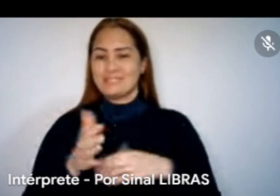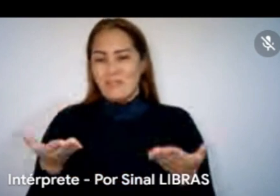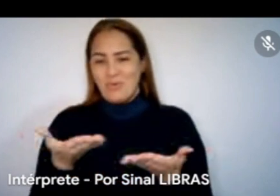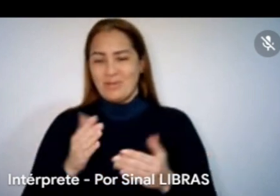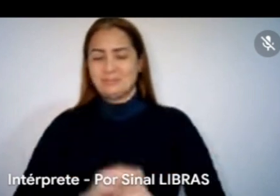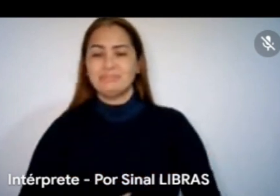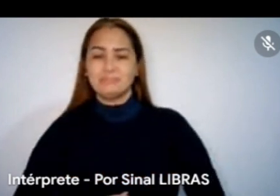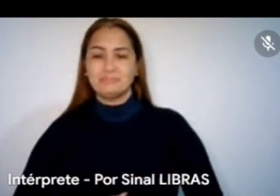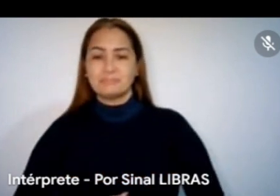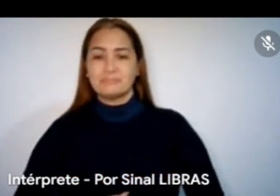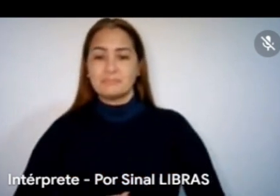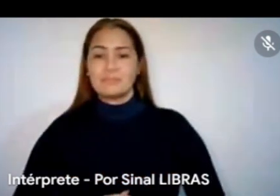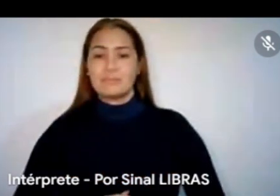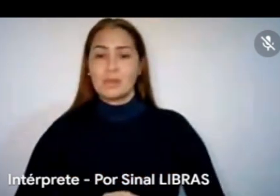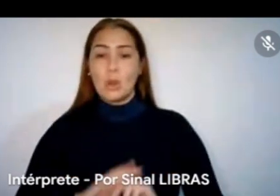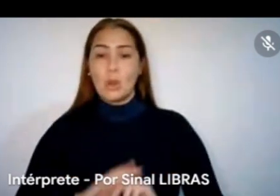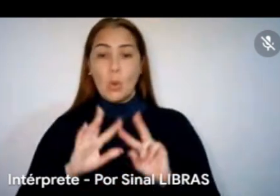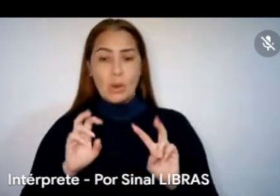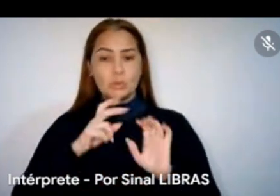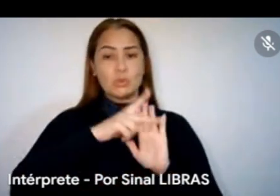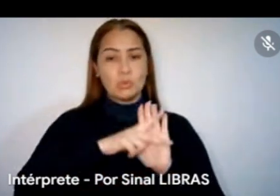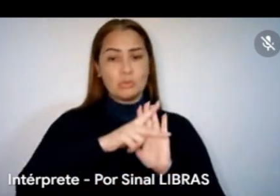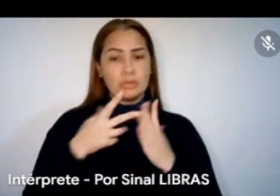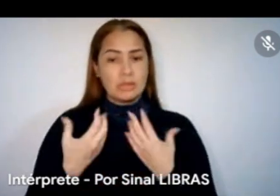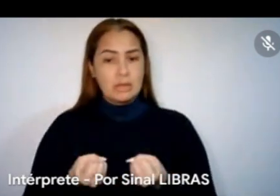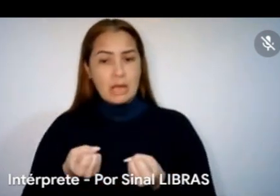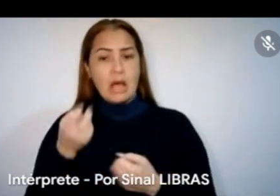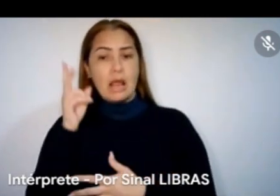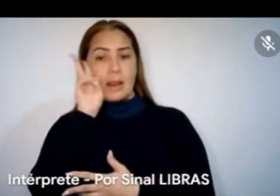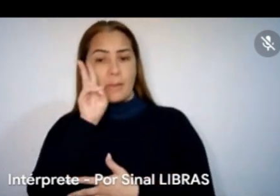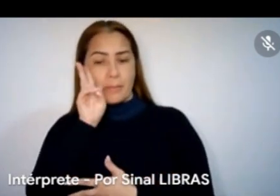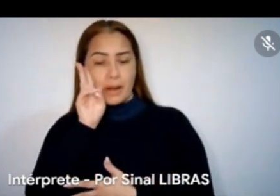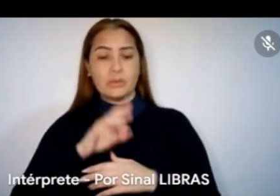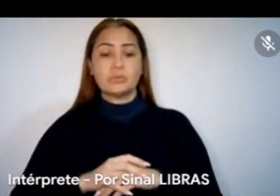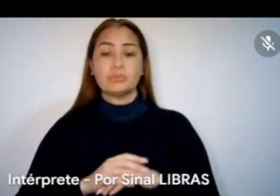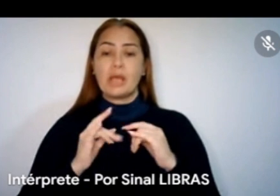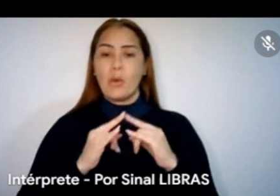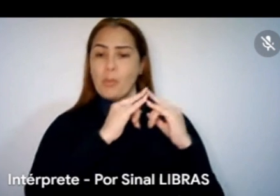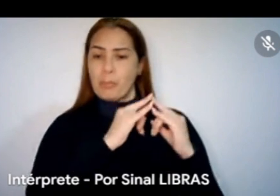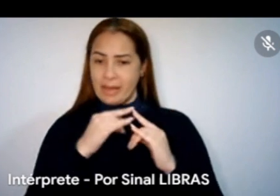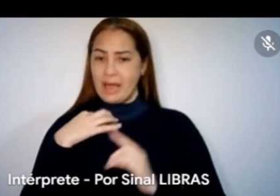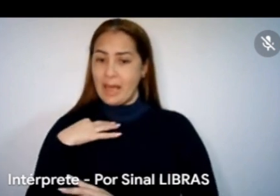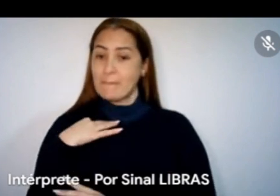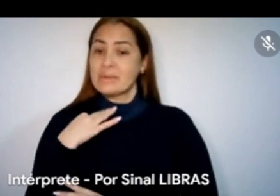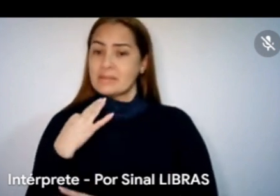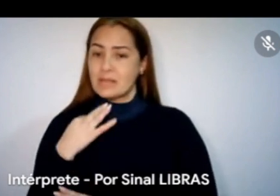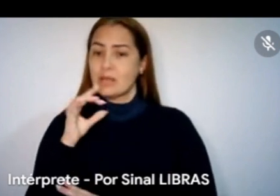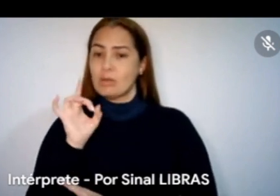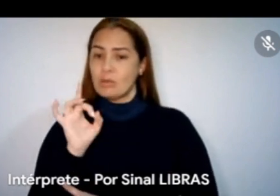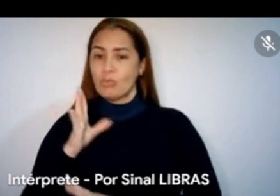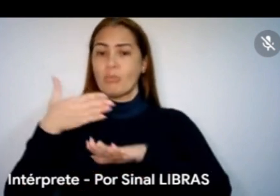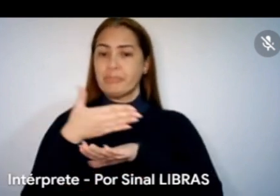projetos serem aprovados, lembrando que a cooperativa ela representa os cooperados, né? Então, a gente